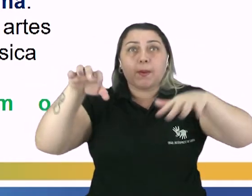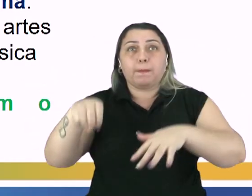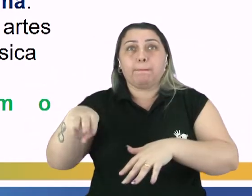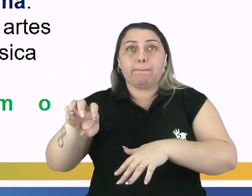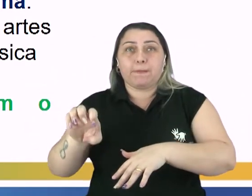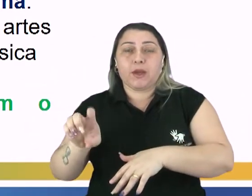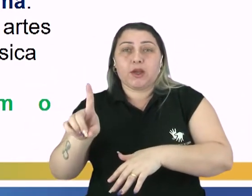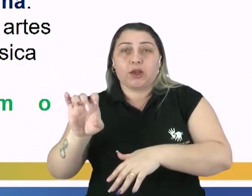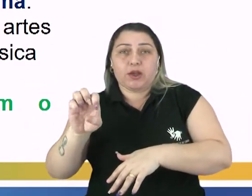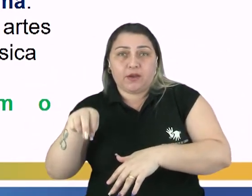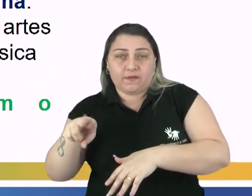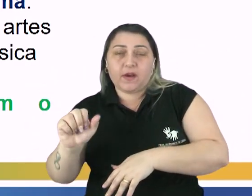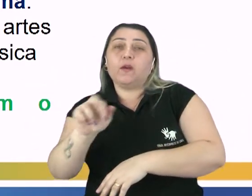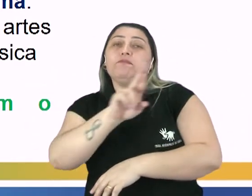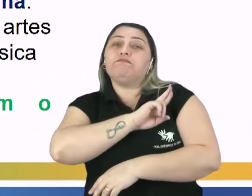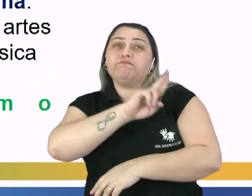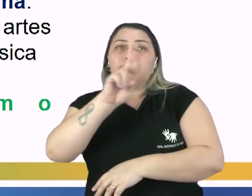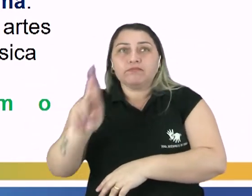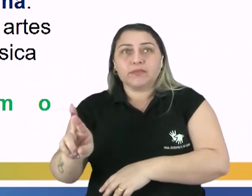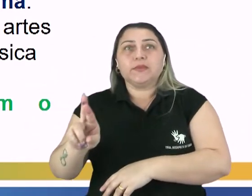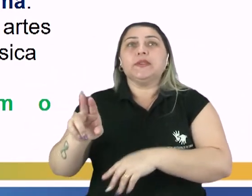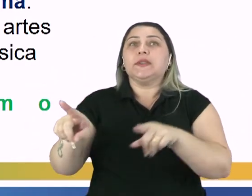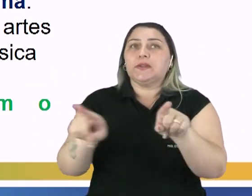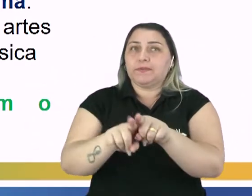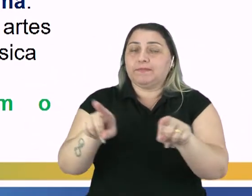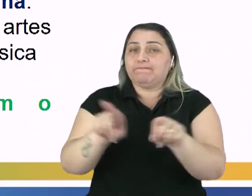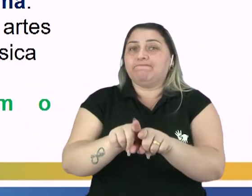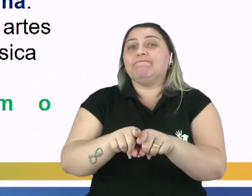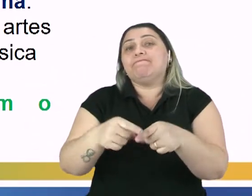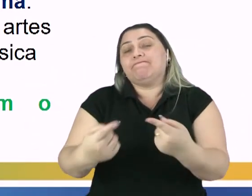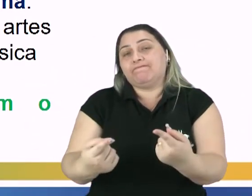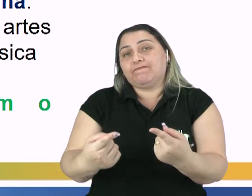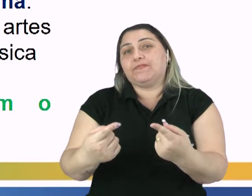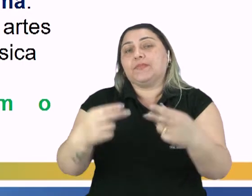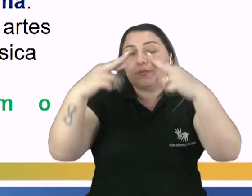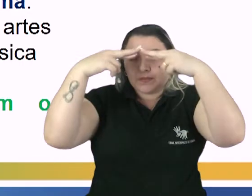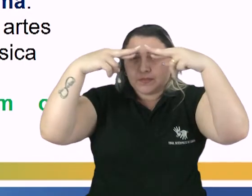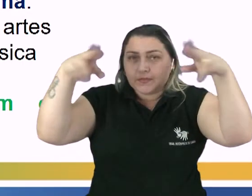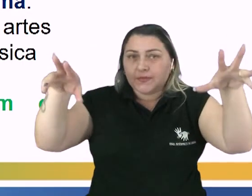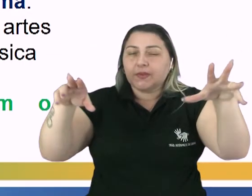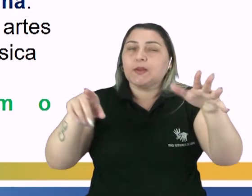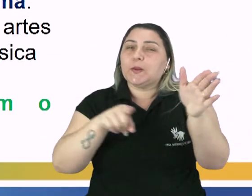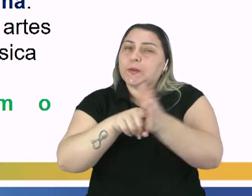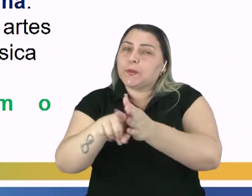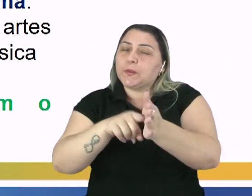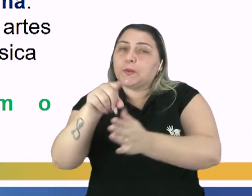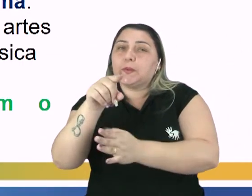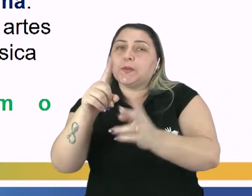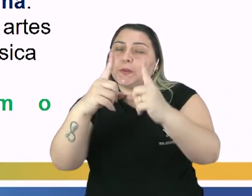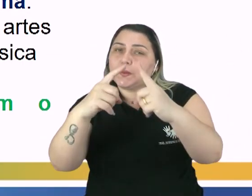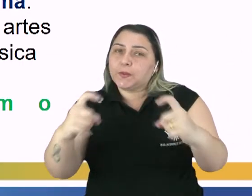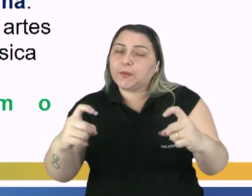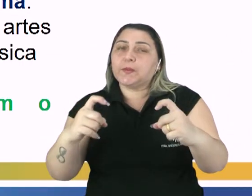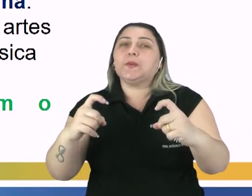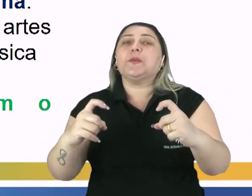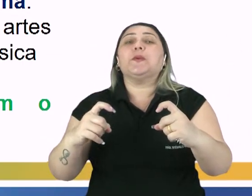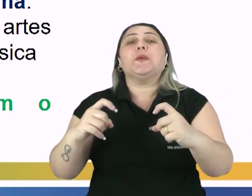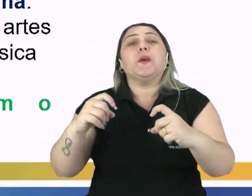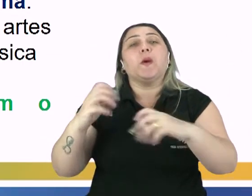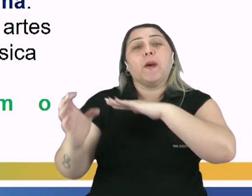medievalismo religioso. Diante do renascentismo, descobertas científicas, a questão do mercado